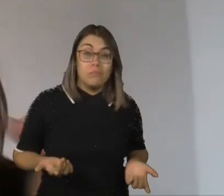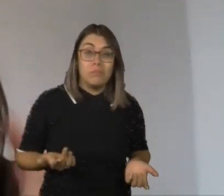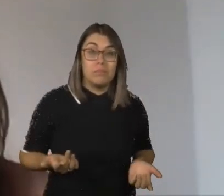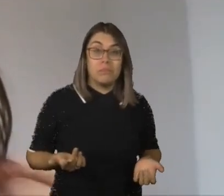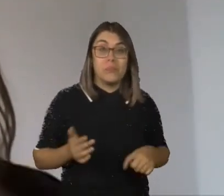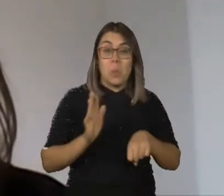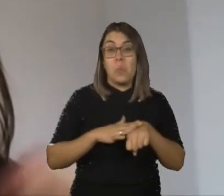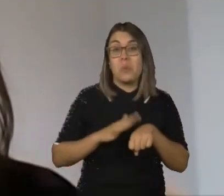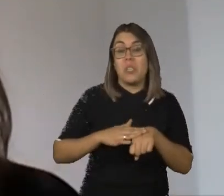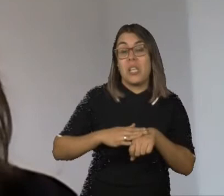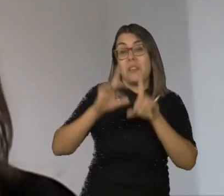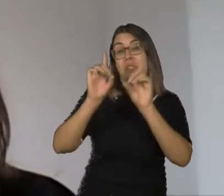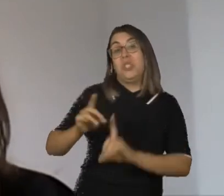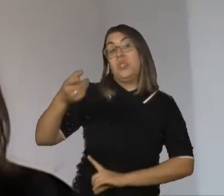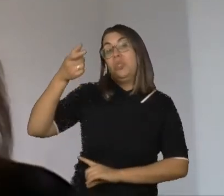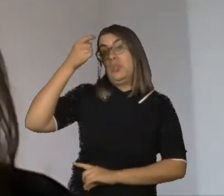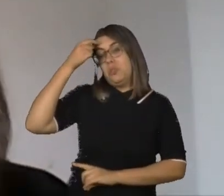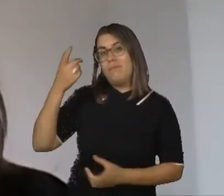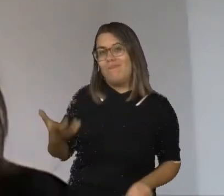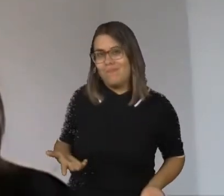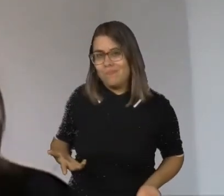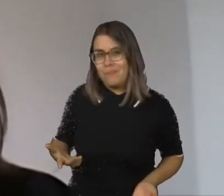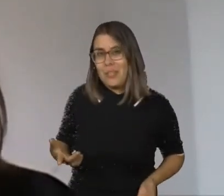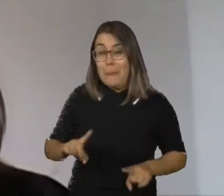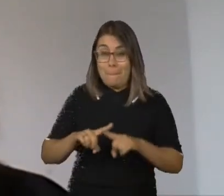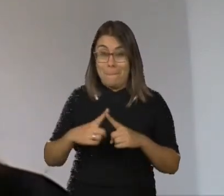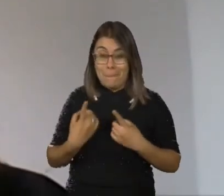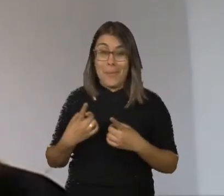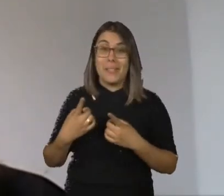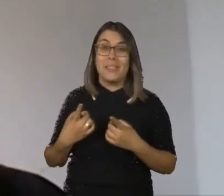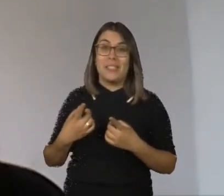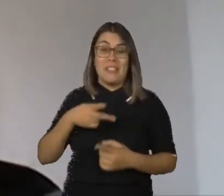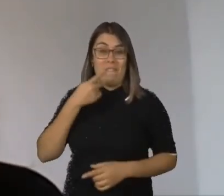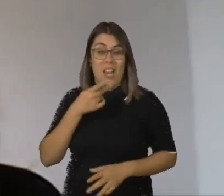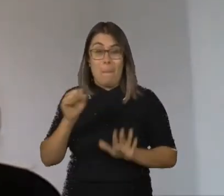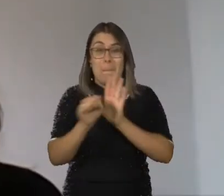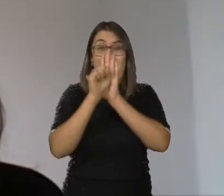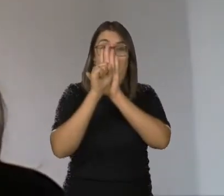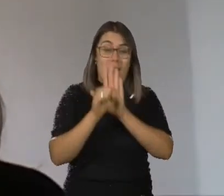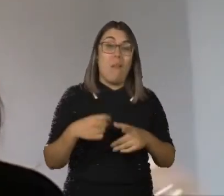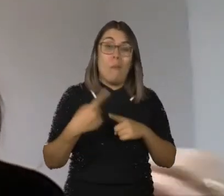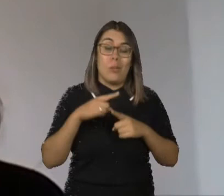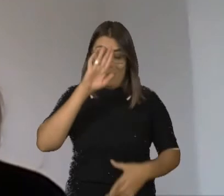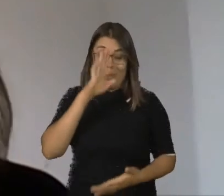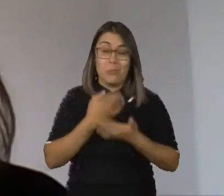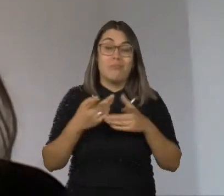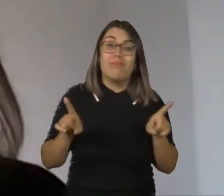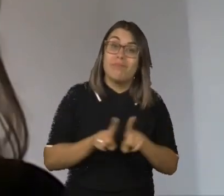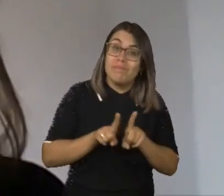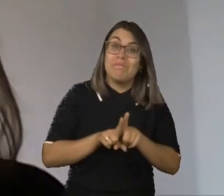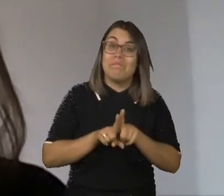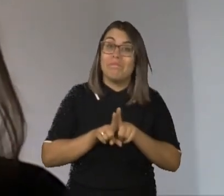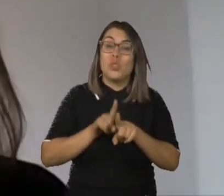deficientes intelectuais e a síndrome é um tipo de deficiência intelectual. E principalmente porque eu acredito muito que